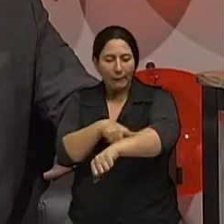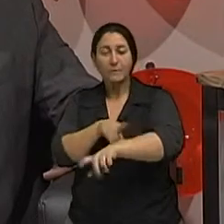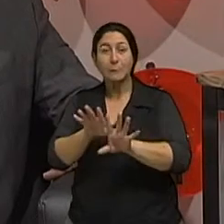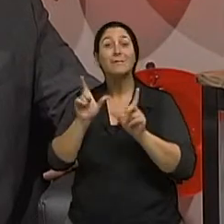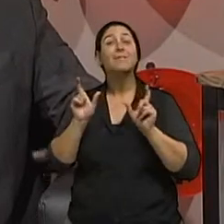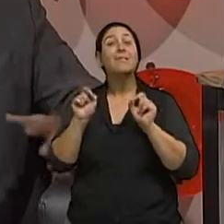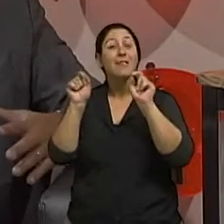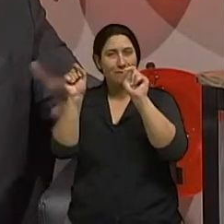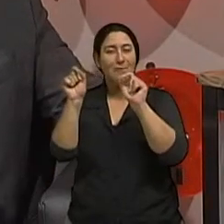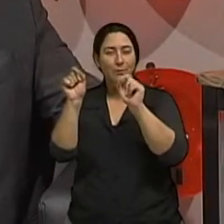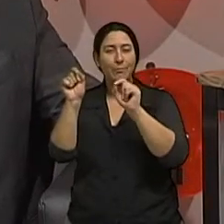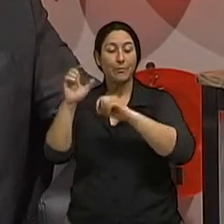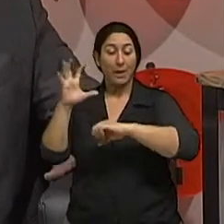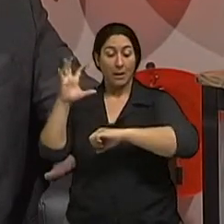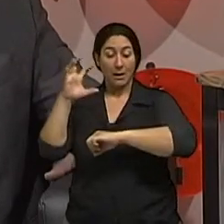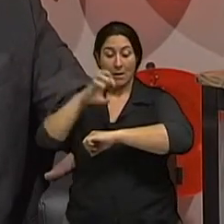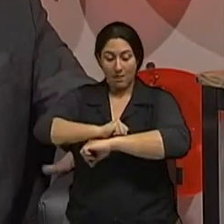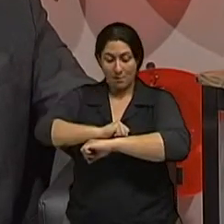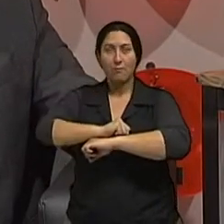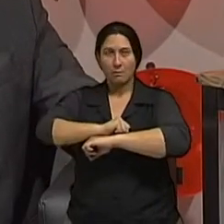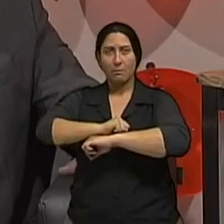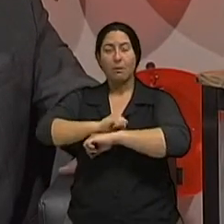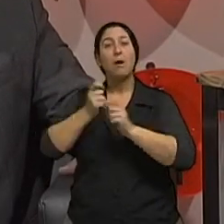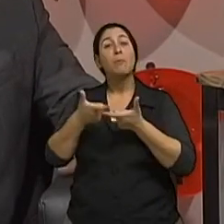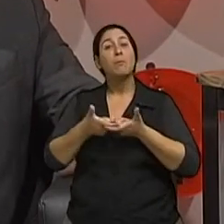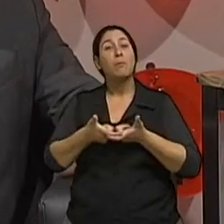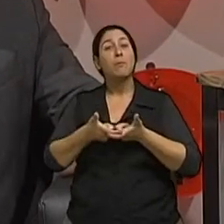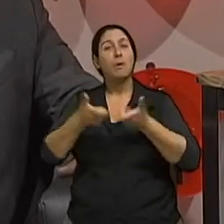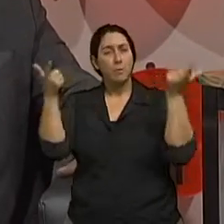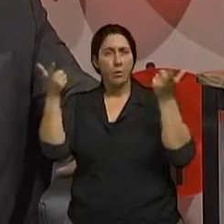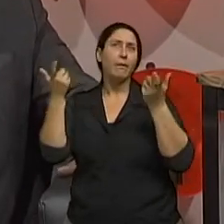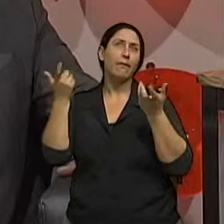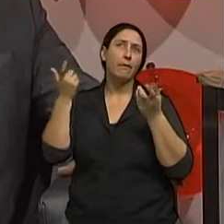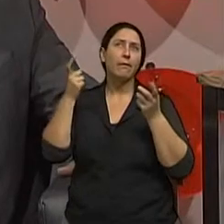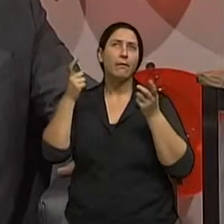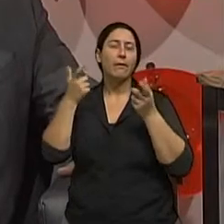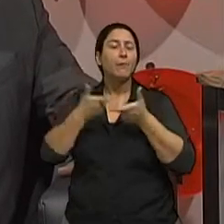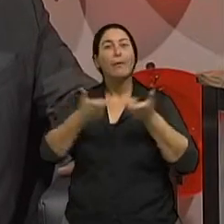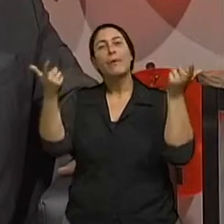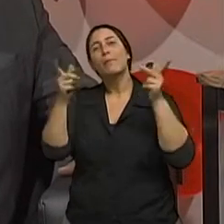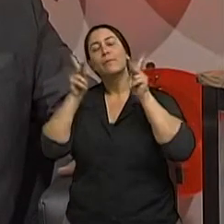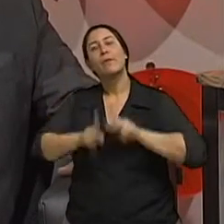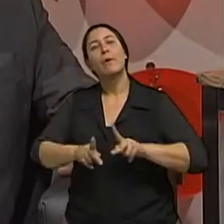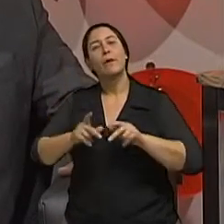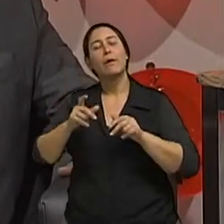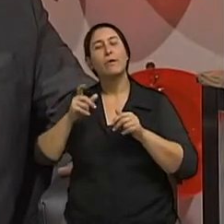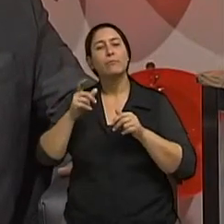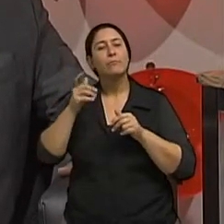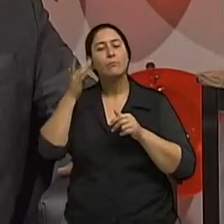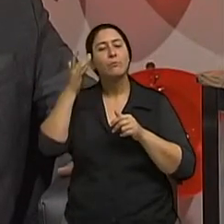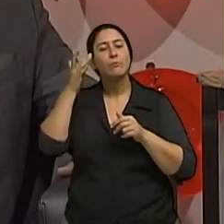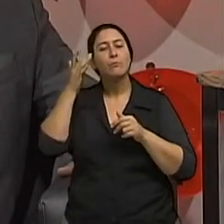um número entre todos os tipos de câncer, a grande maioria tem poucas medidas de